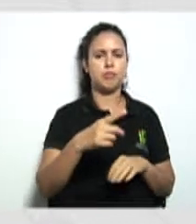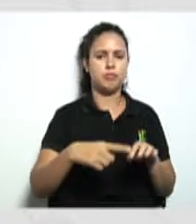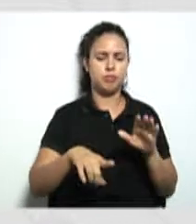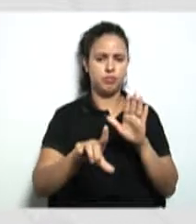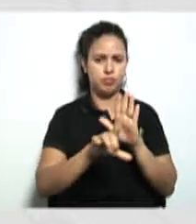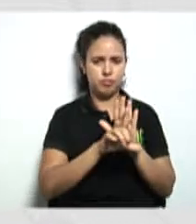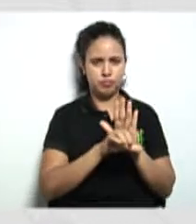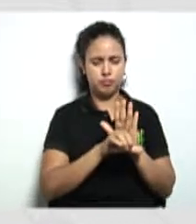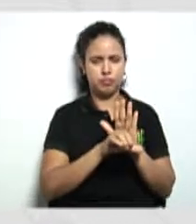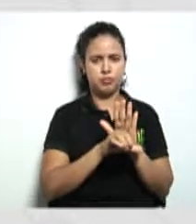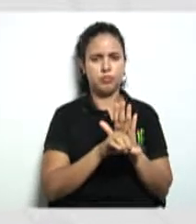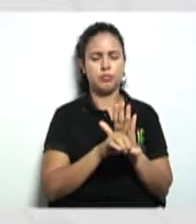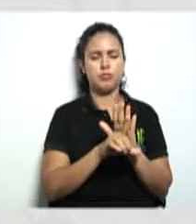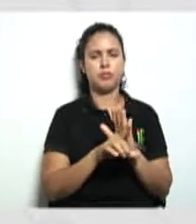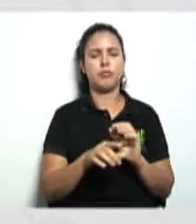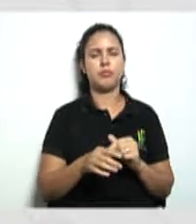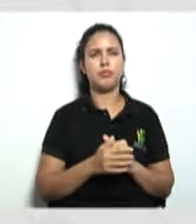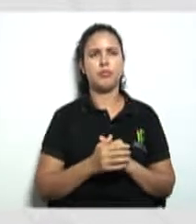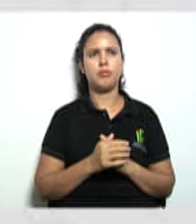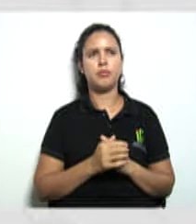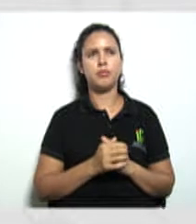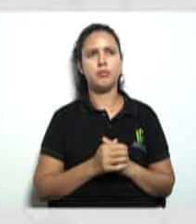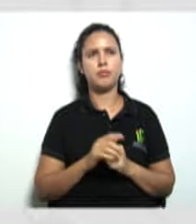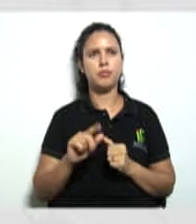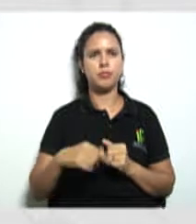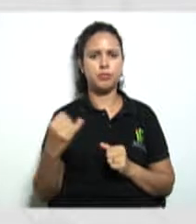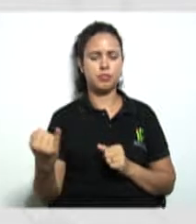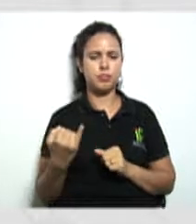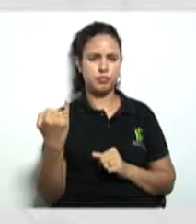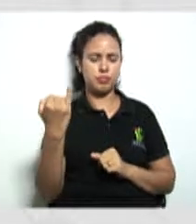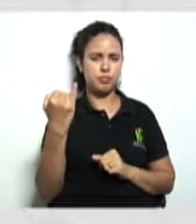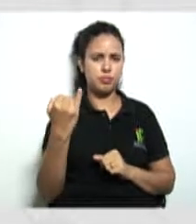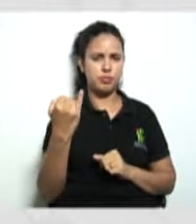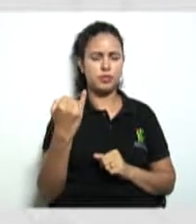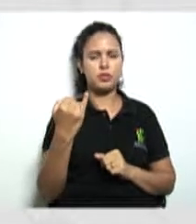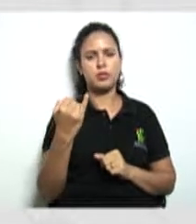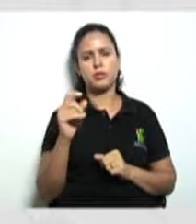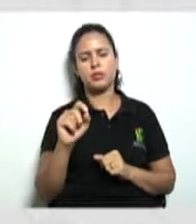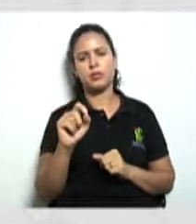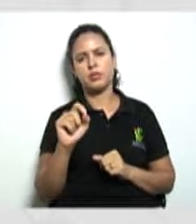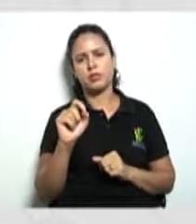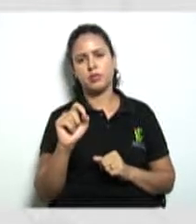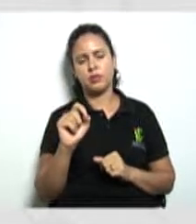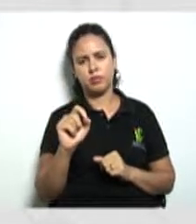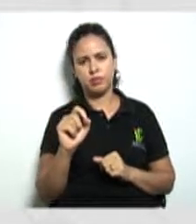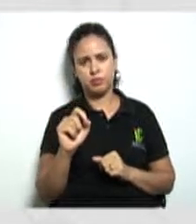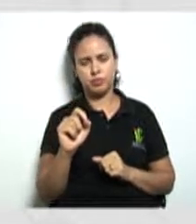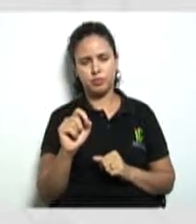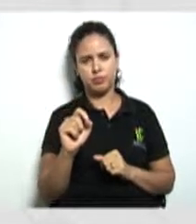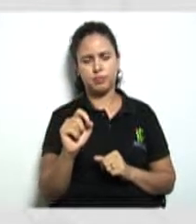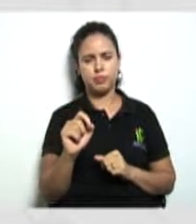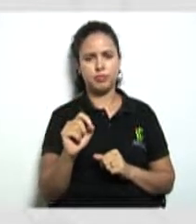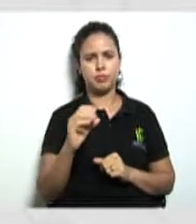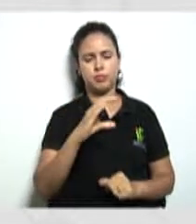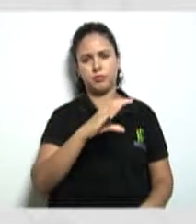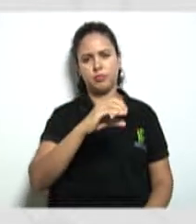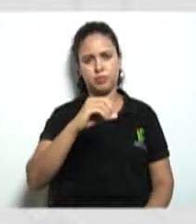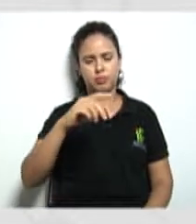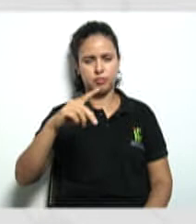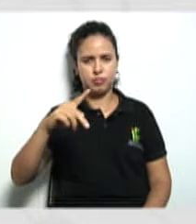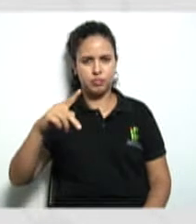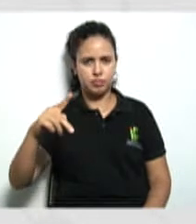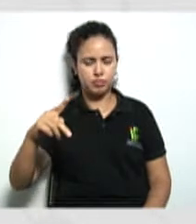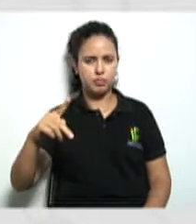nossa legislação. O que que diz aqui, o que que é importante? A denominação da entidade cede objeto de